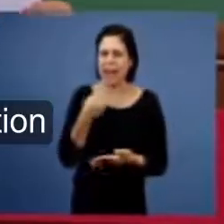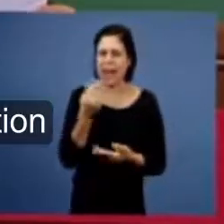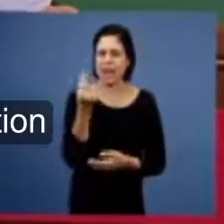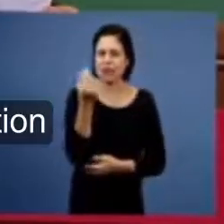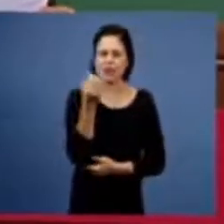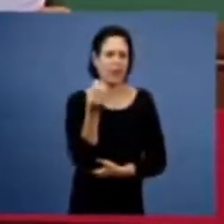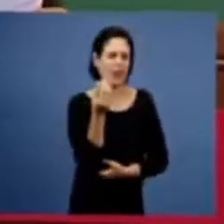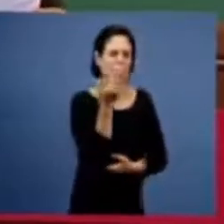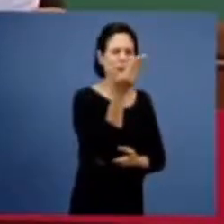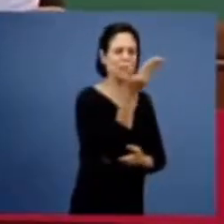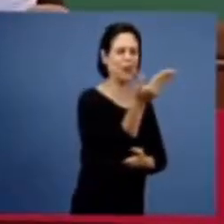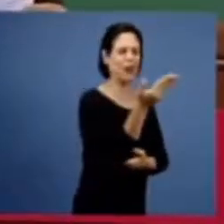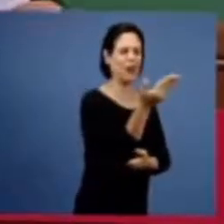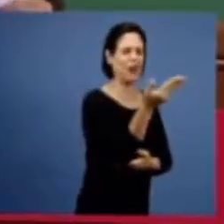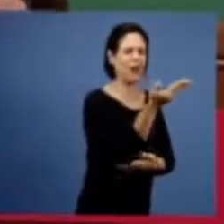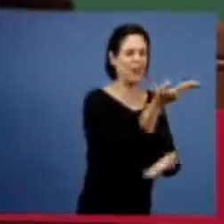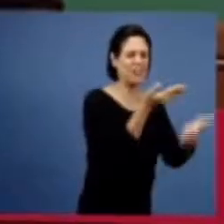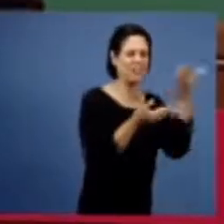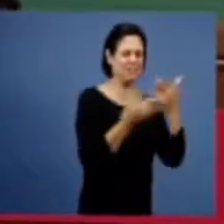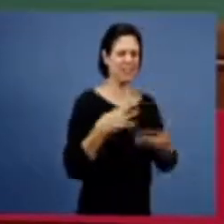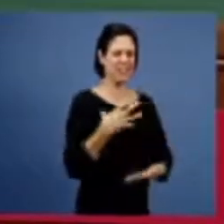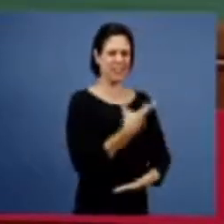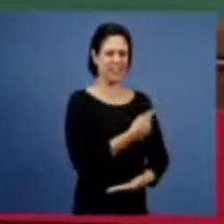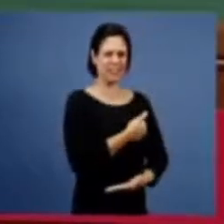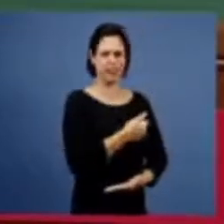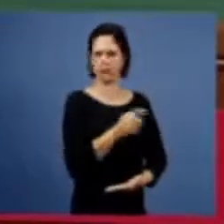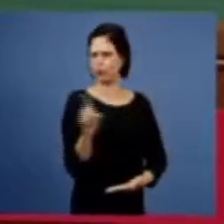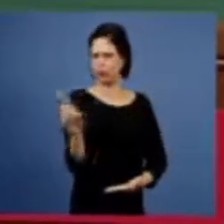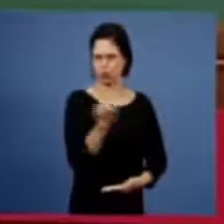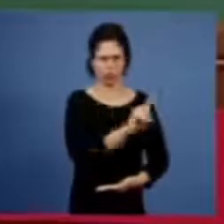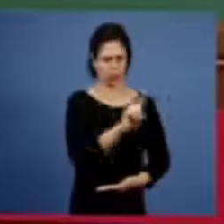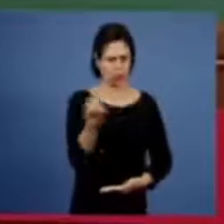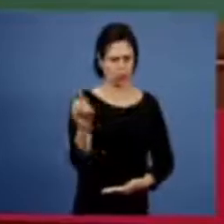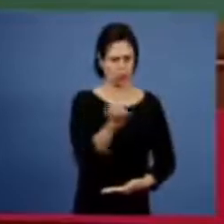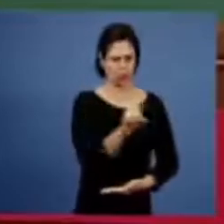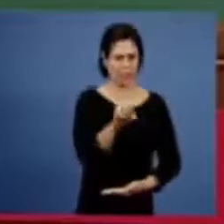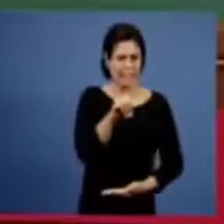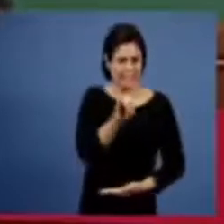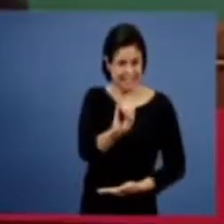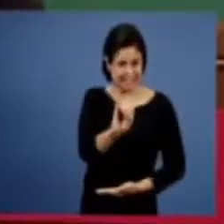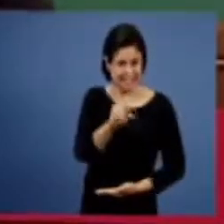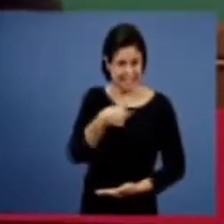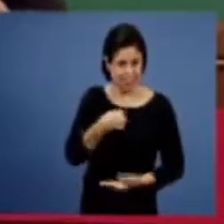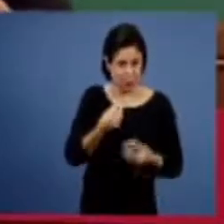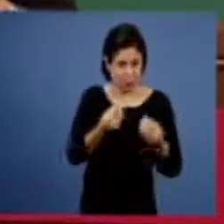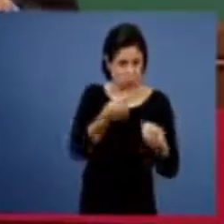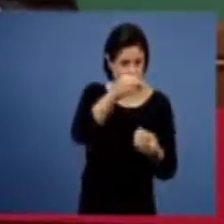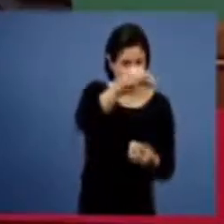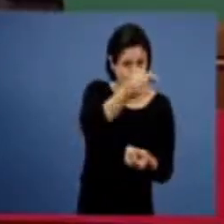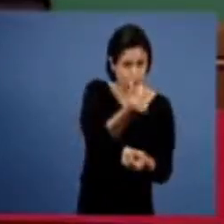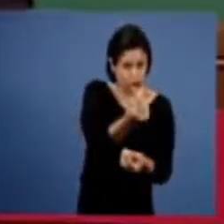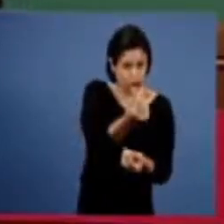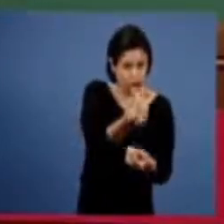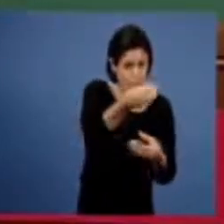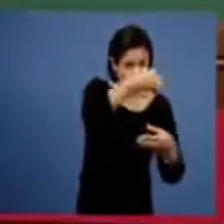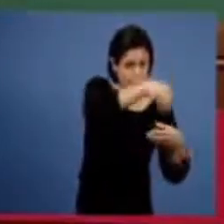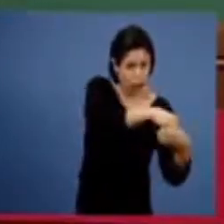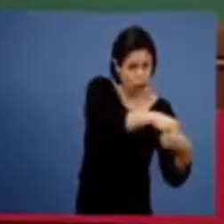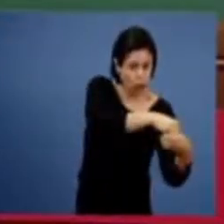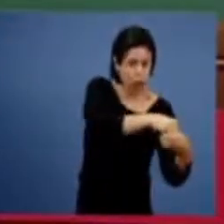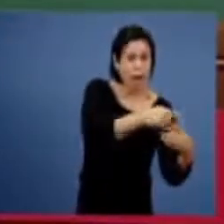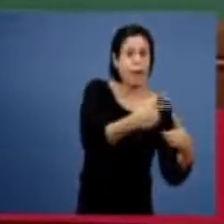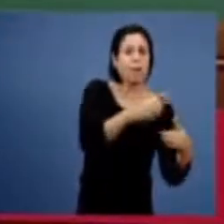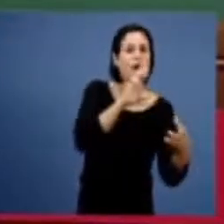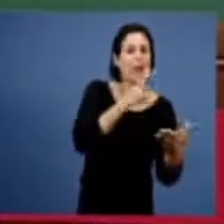recebo a benção não absolutamente quando eu dou a esmola eu dou como resultado da minha fé não